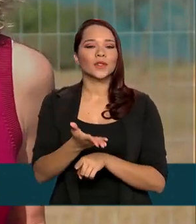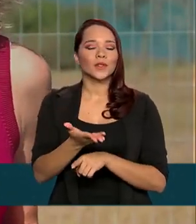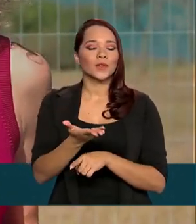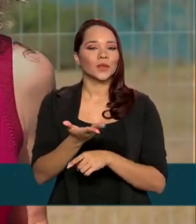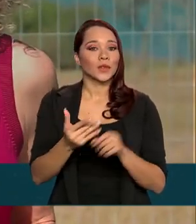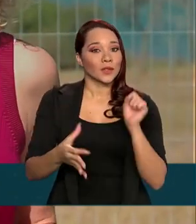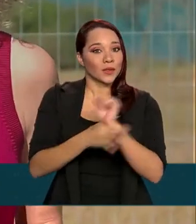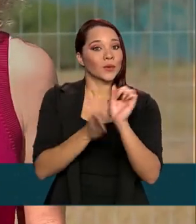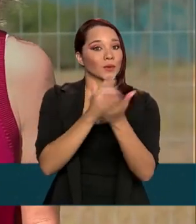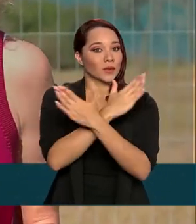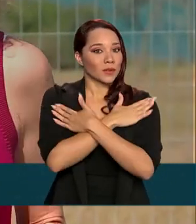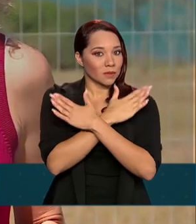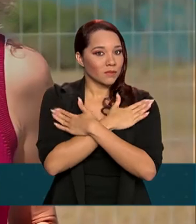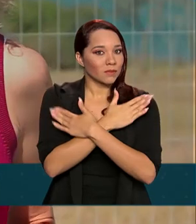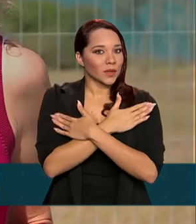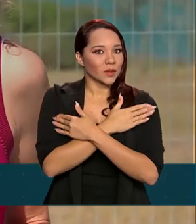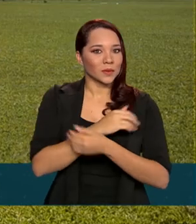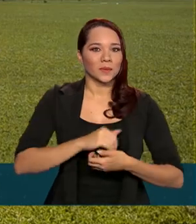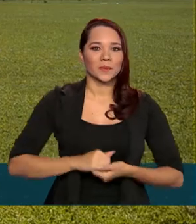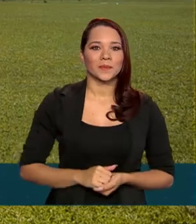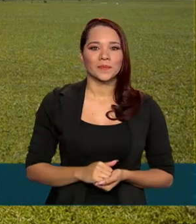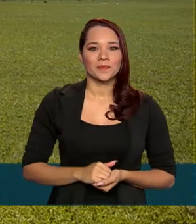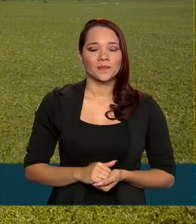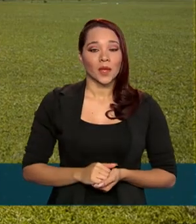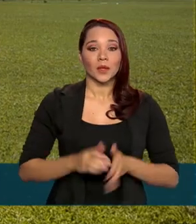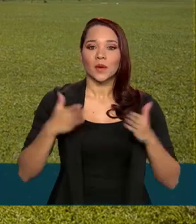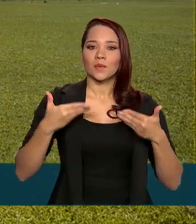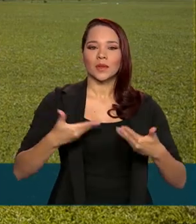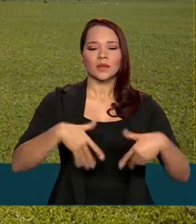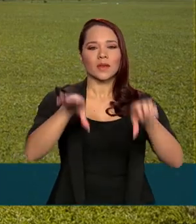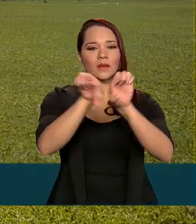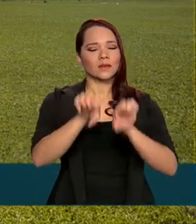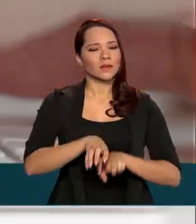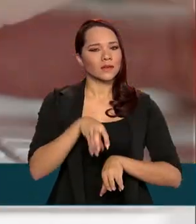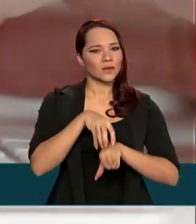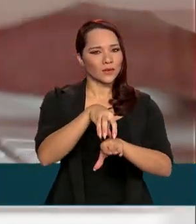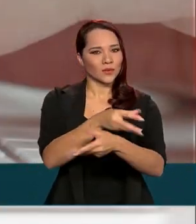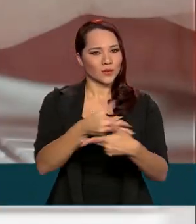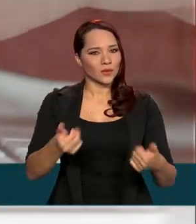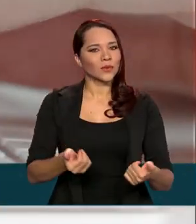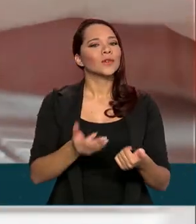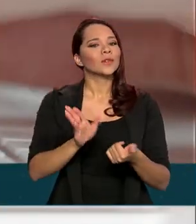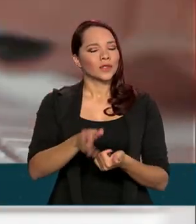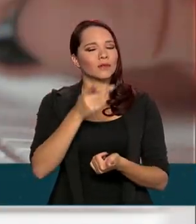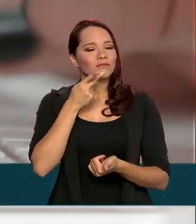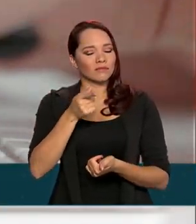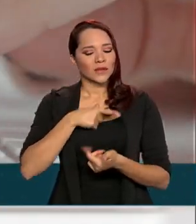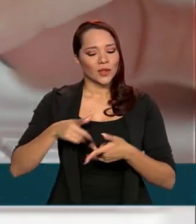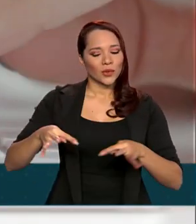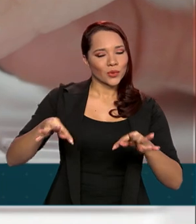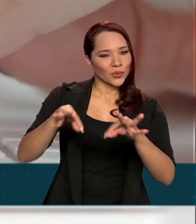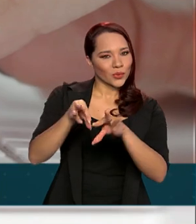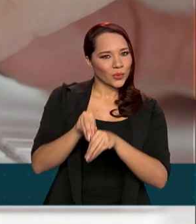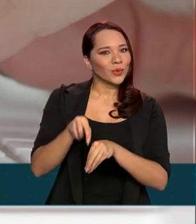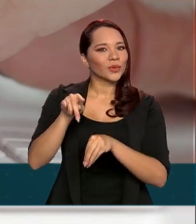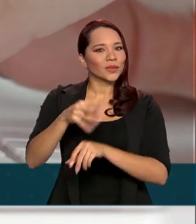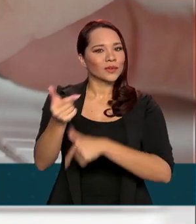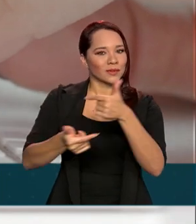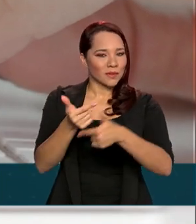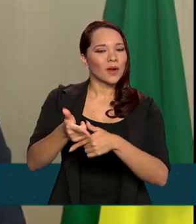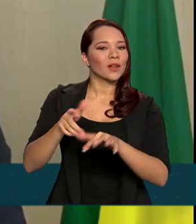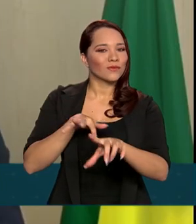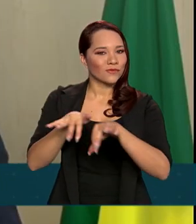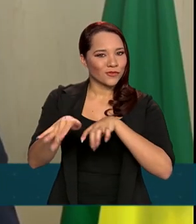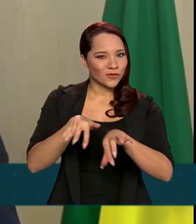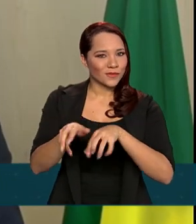-desemprego por trabalhador doméstico. O Ministério da Infraestrutura já conta com todos os serviços de forma digital.